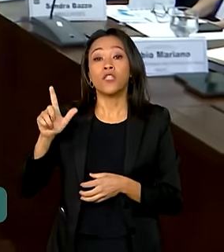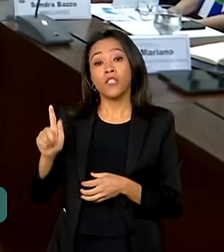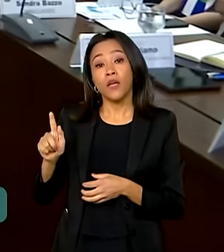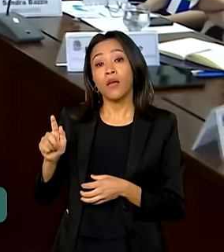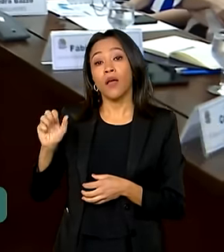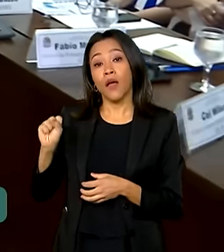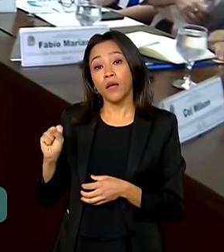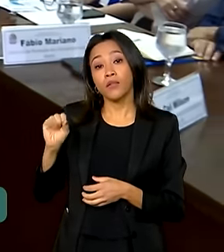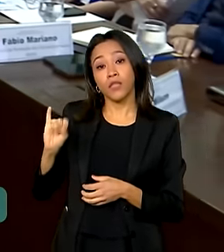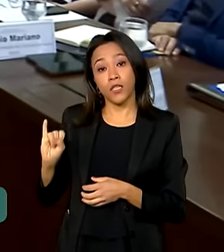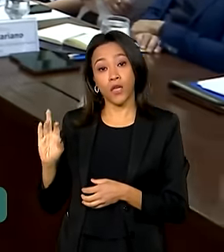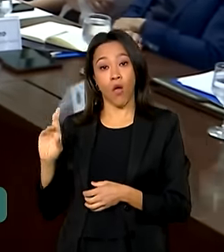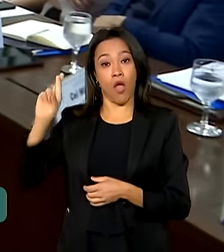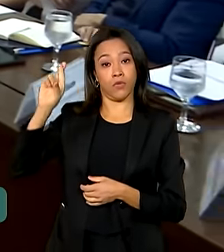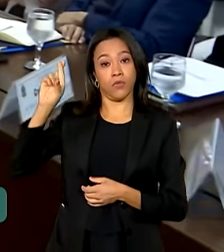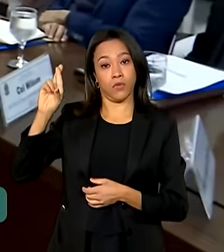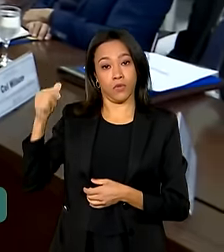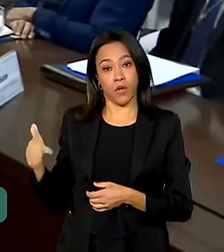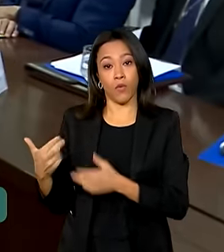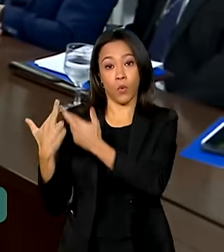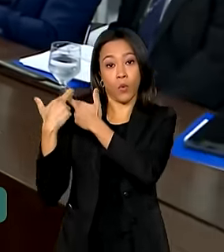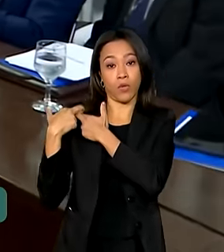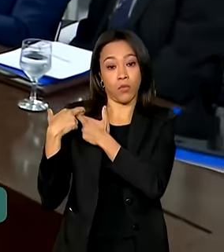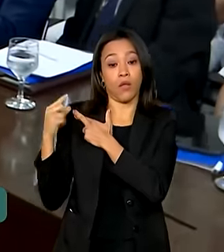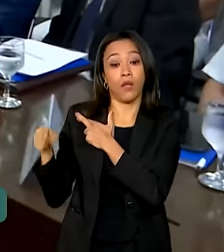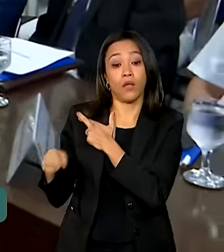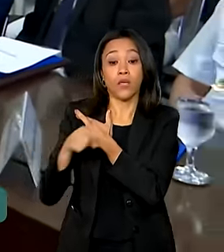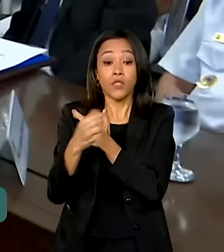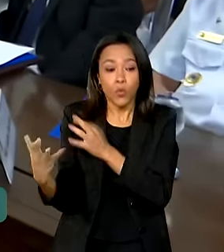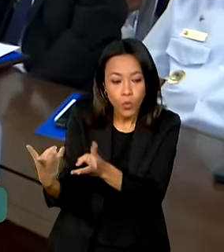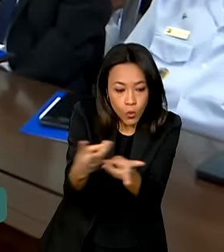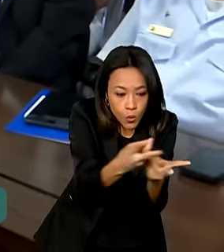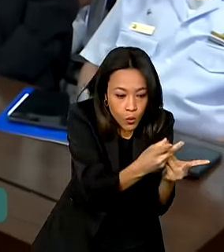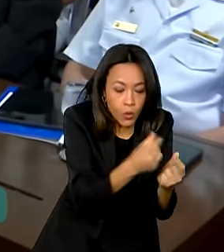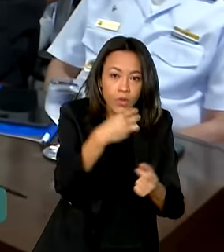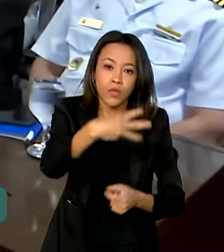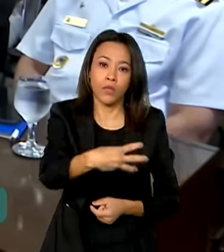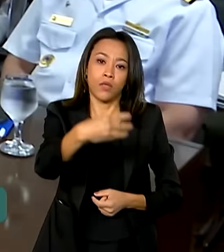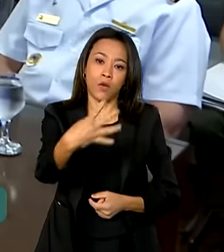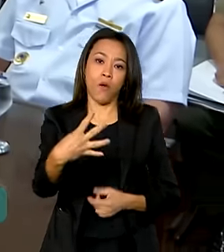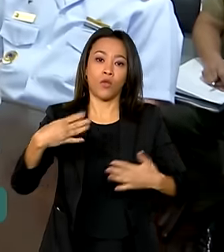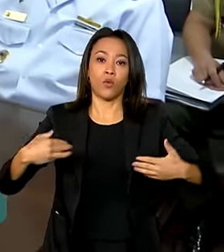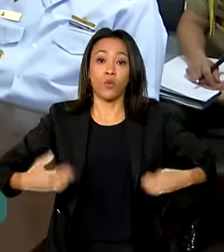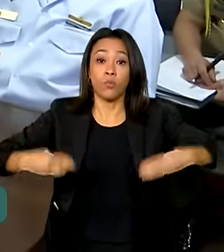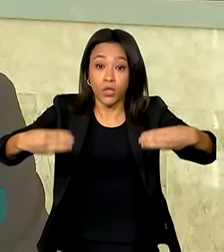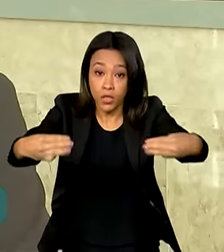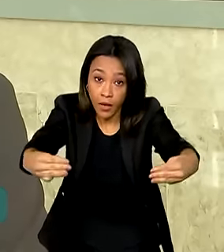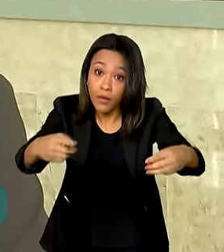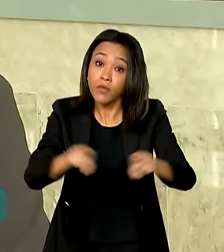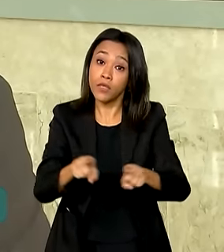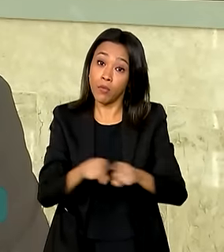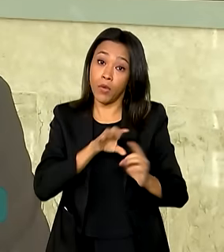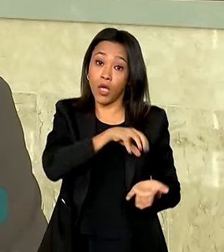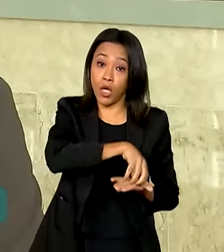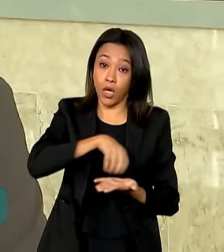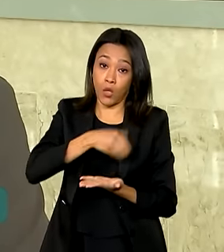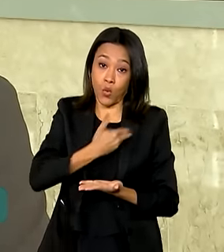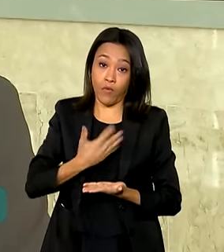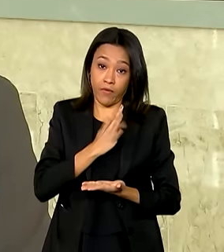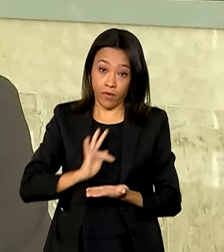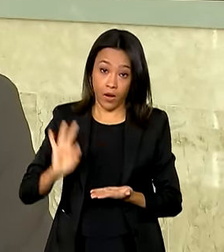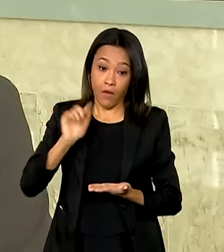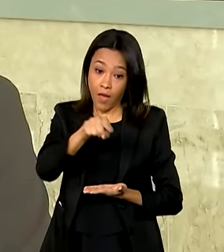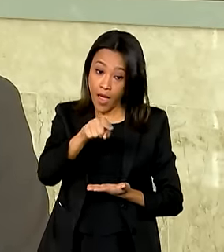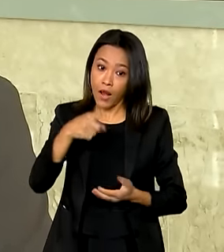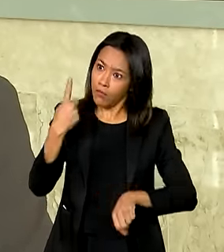GSI. O grupo é composto por 34 ministérios e órgãos do governo federal. Eu acredito que o comitê é uma medida